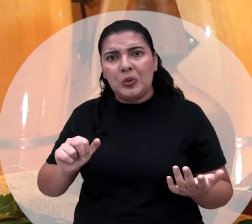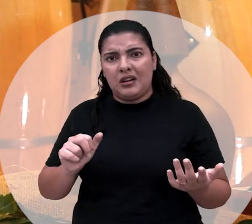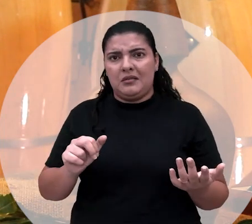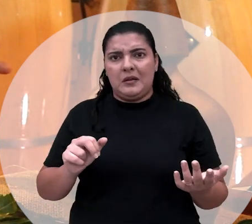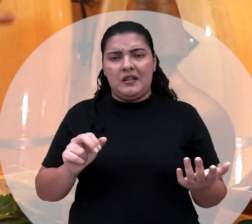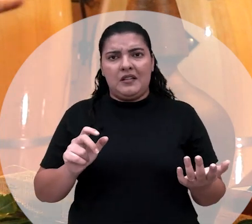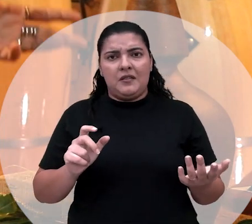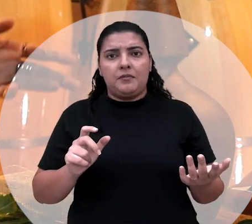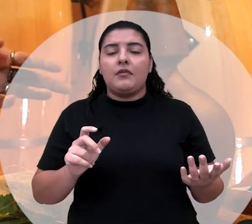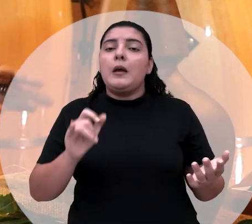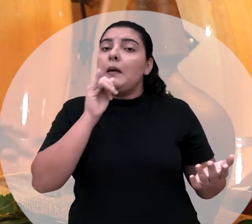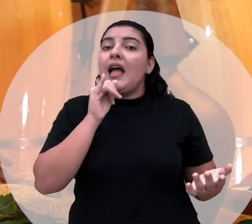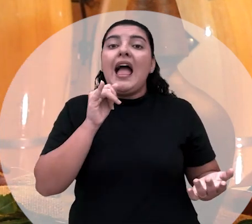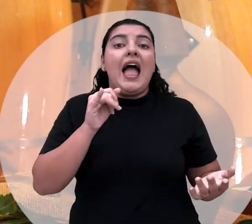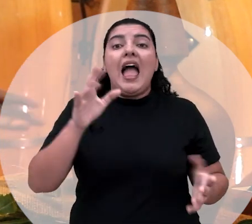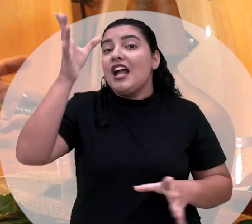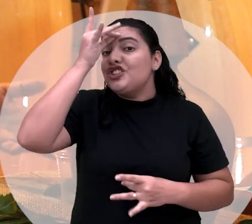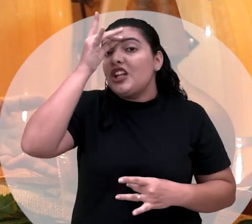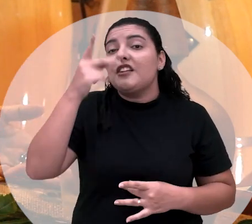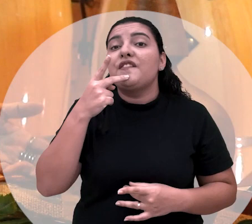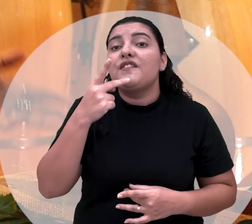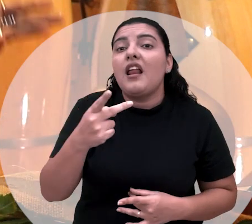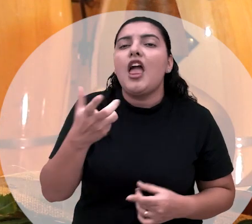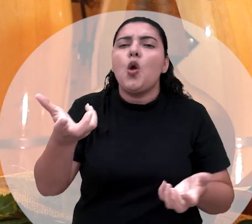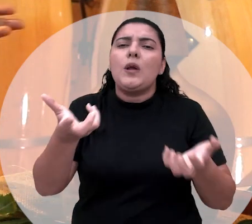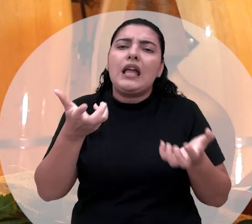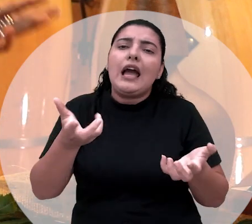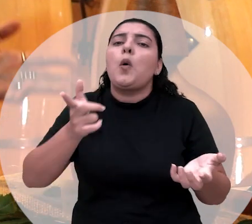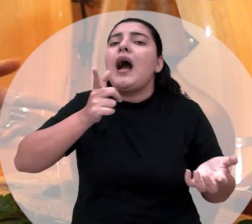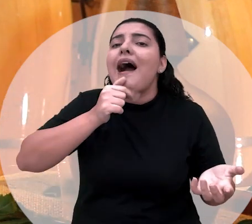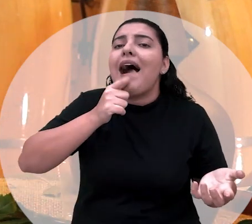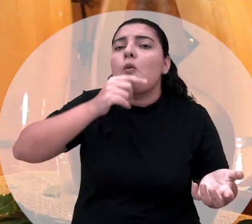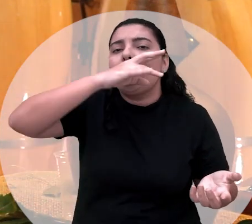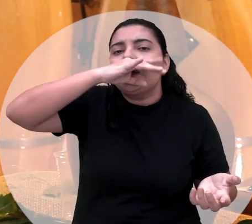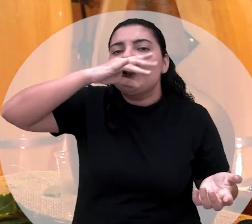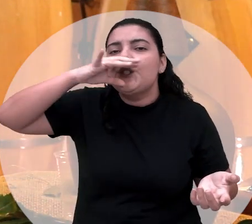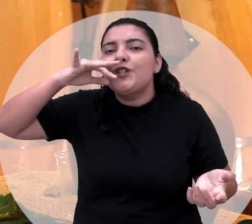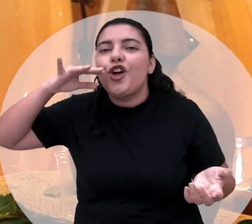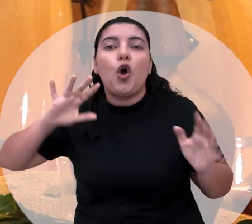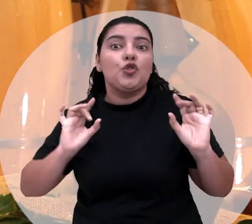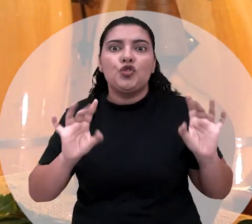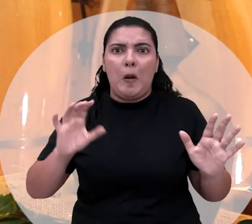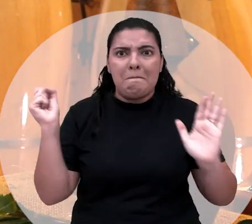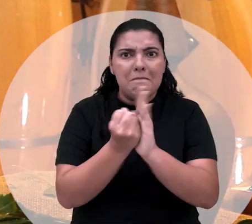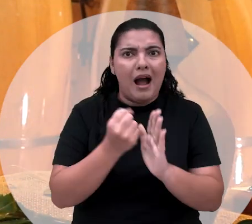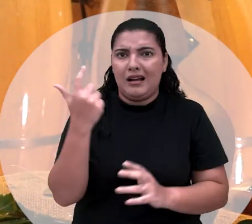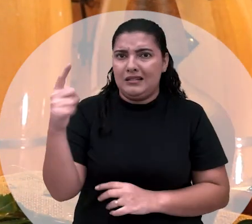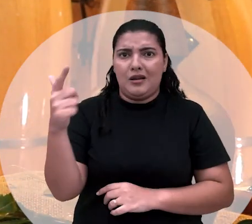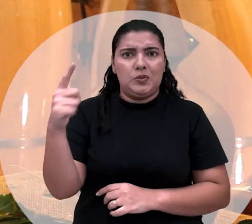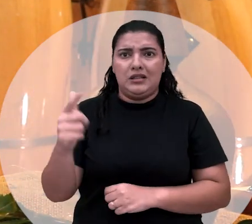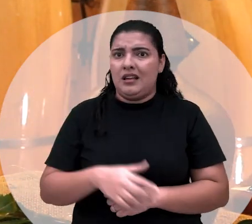A entidade, minha filha, eu quero uma água cheirosa para fazer um trabalho para você. Se for pedir, é uma água cheirosa. E não existe marca.